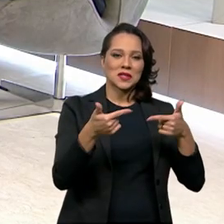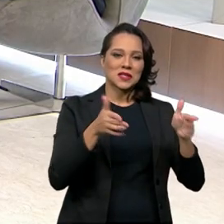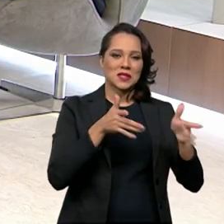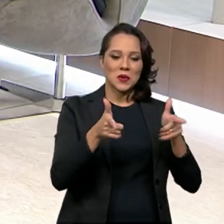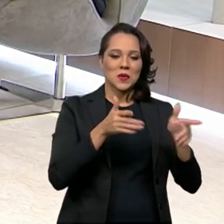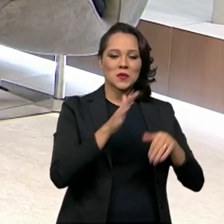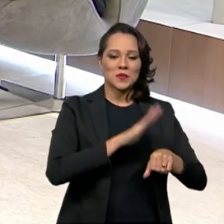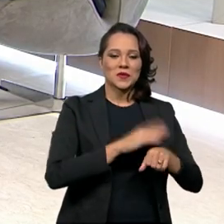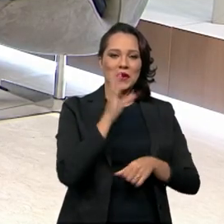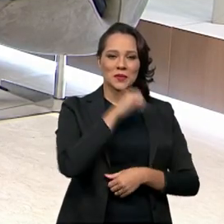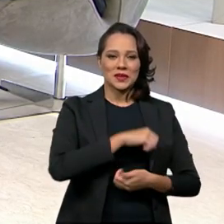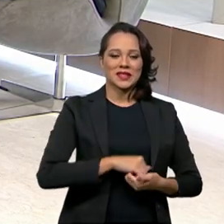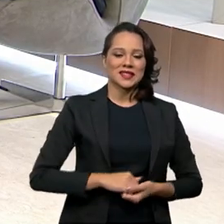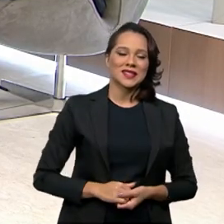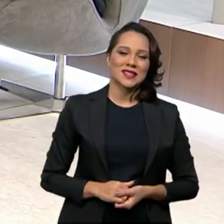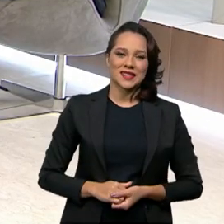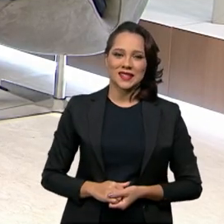intervalo.